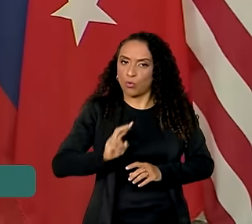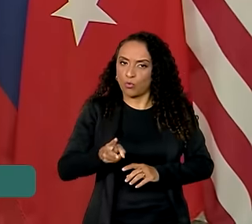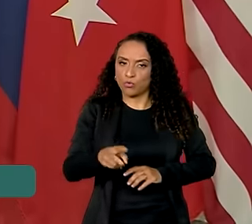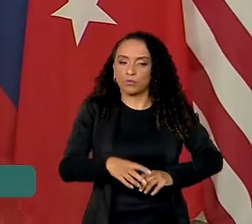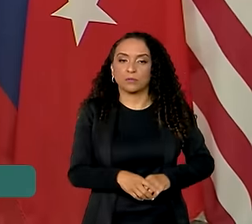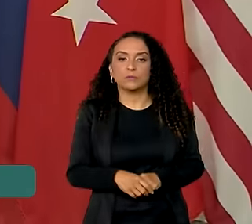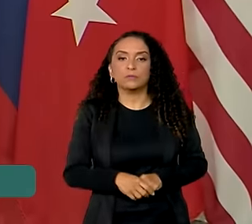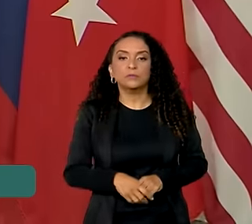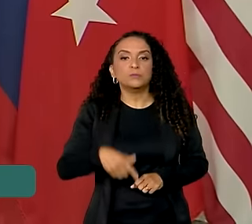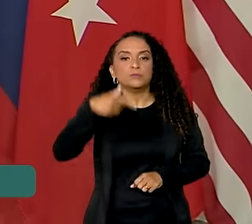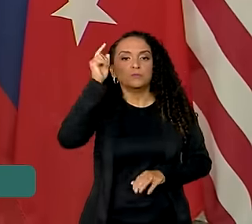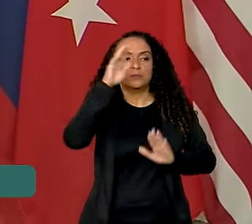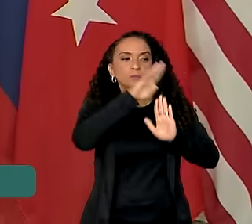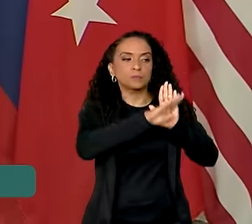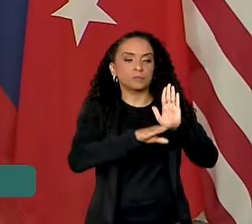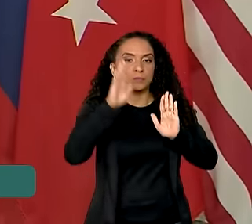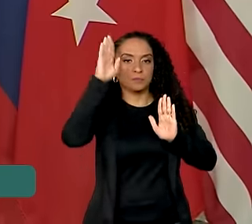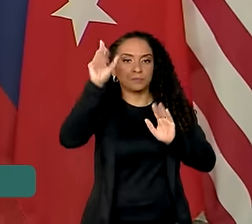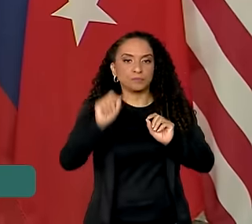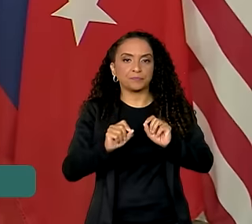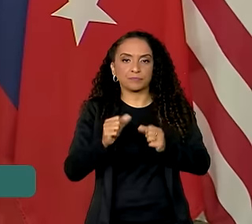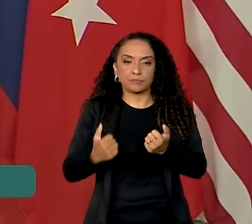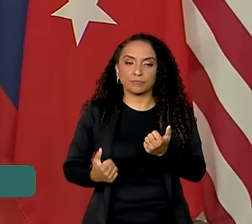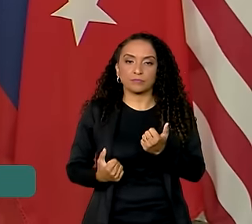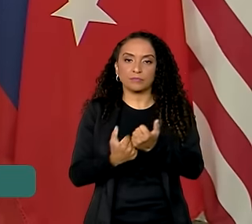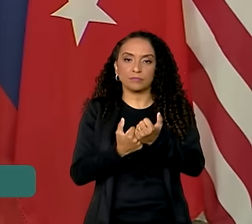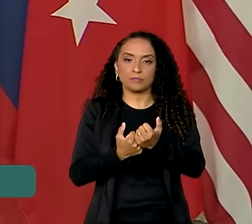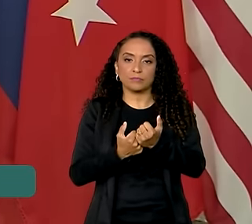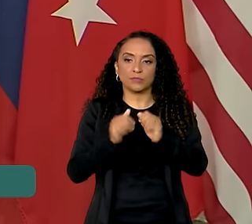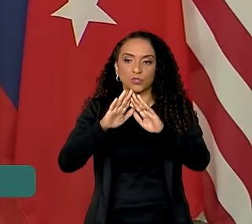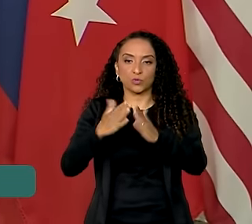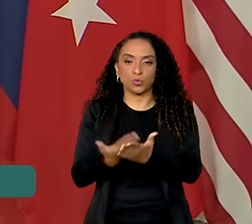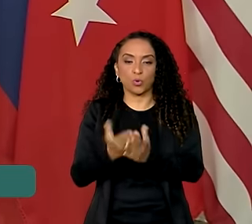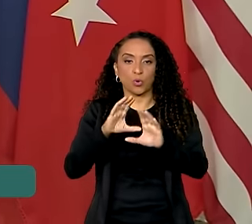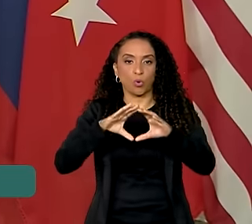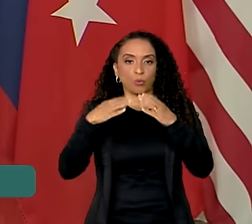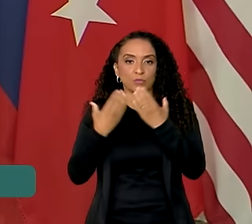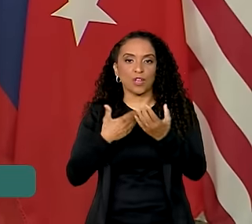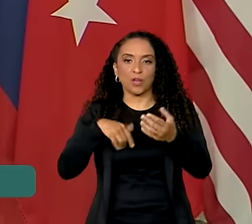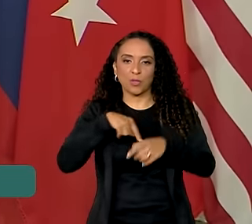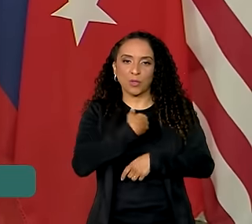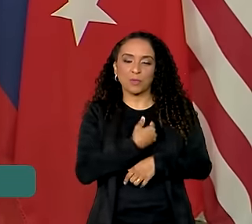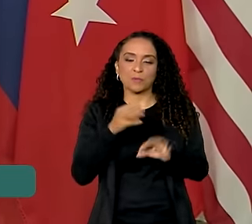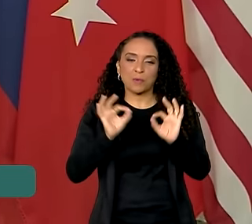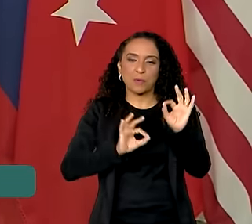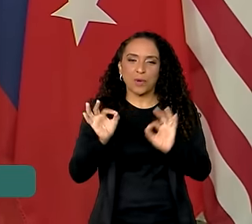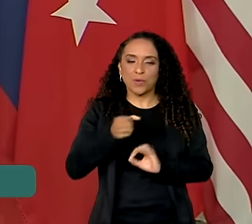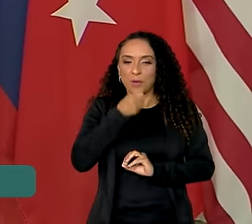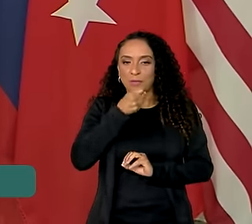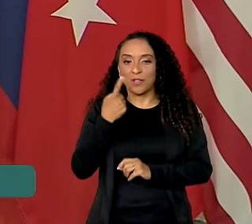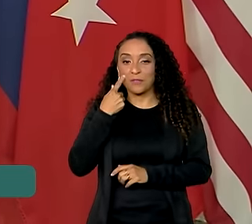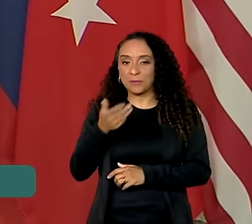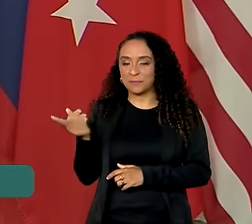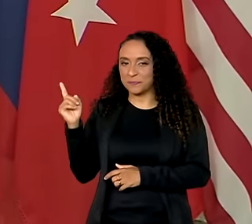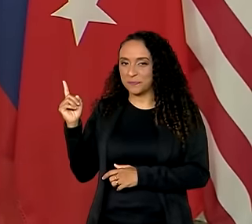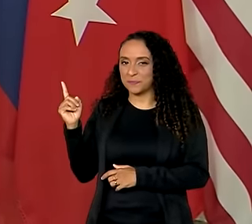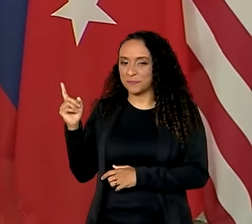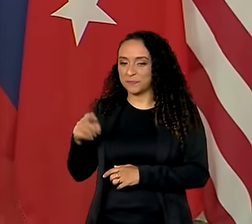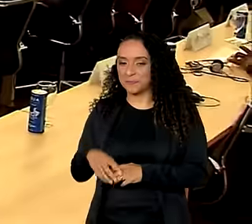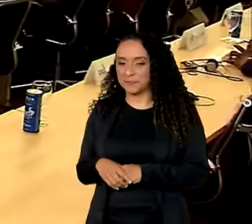Ontem, a pauta principal foi o engajamento entre escolas e comunidade. A gente preparou uma reportagem, vamos conferir.